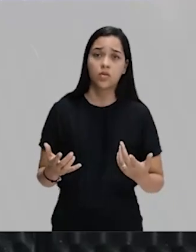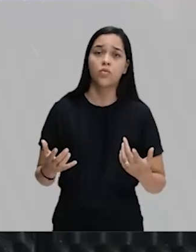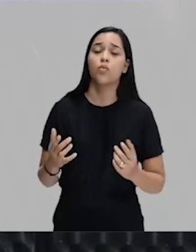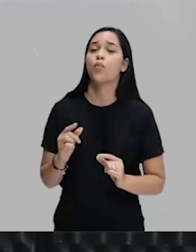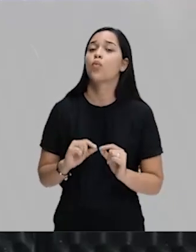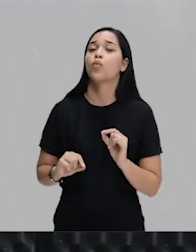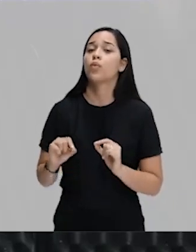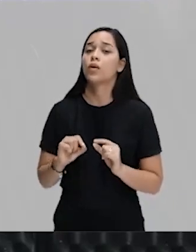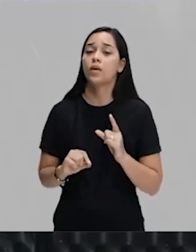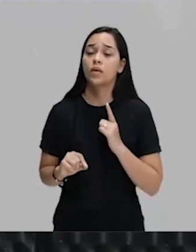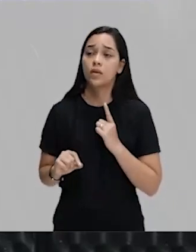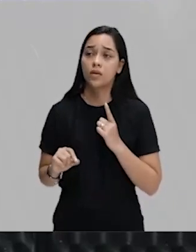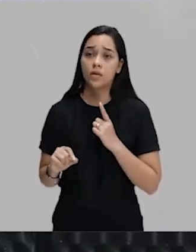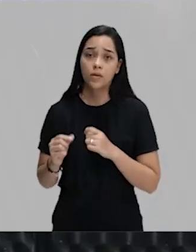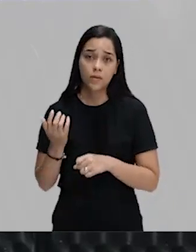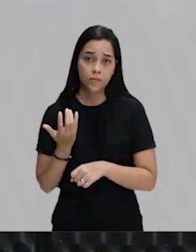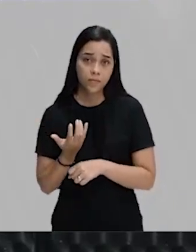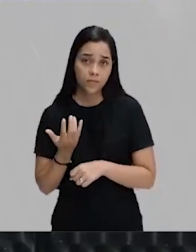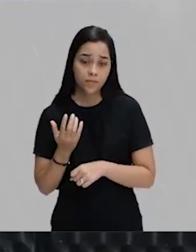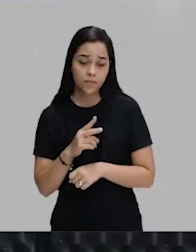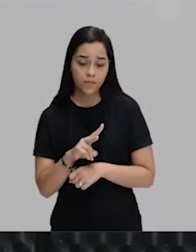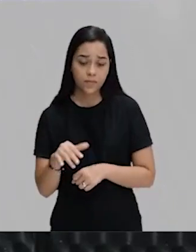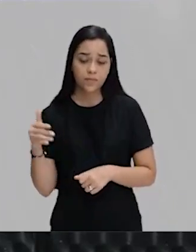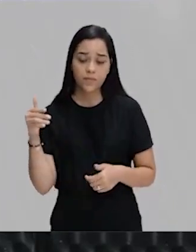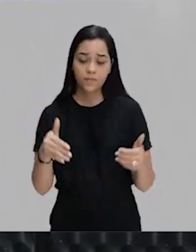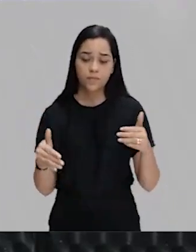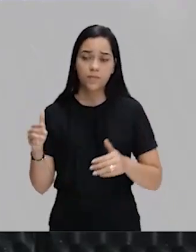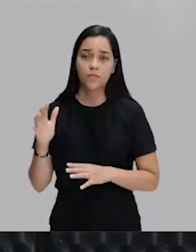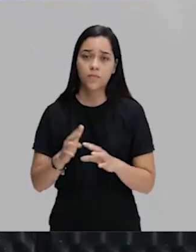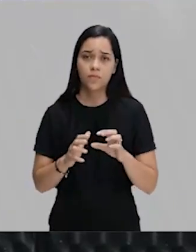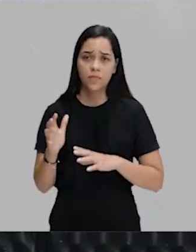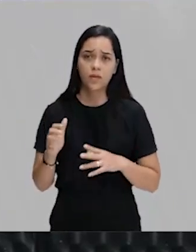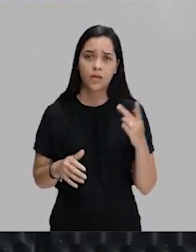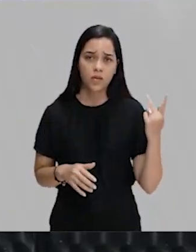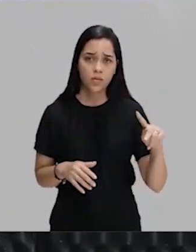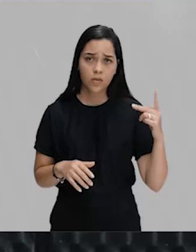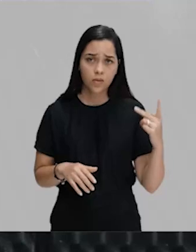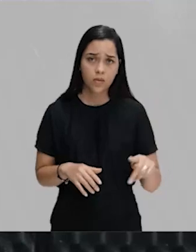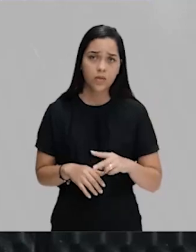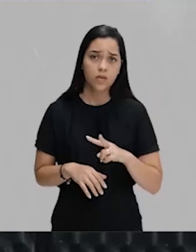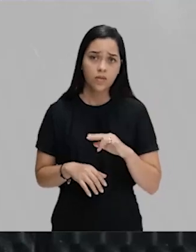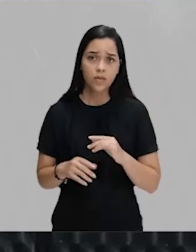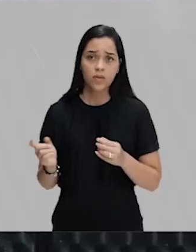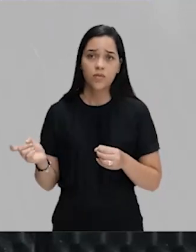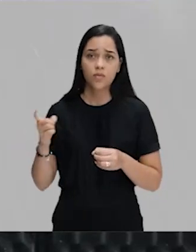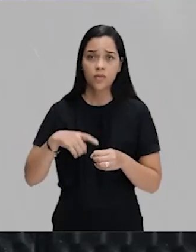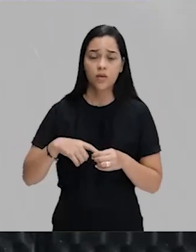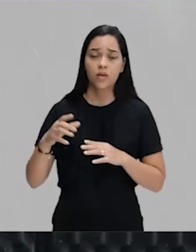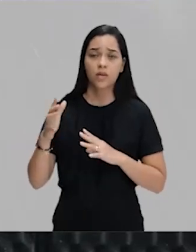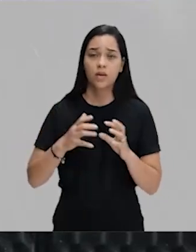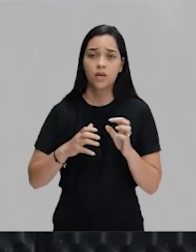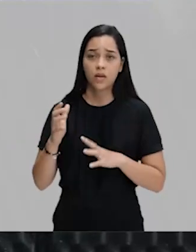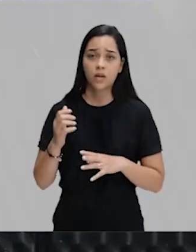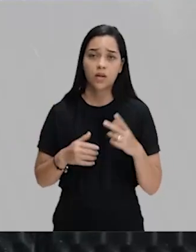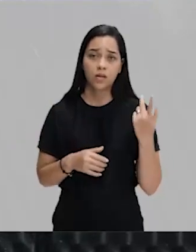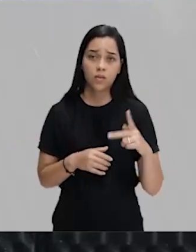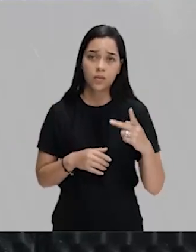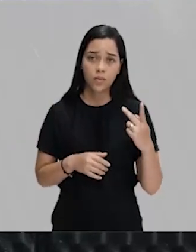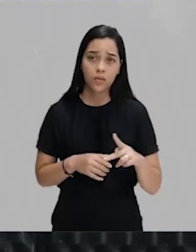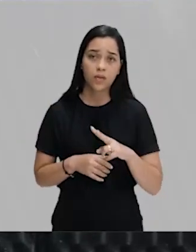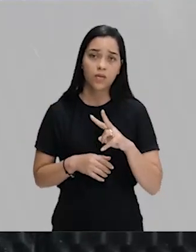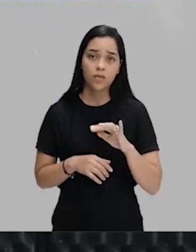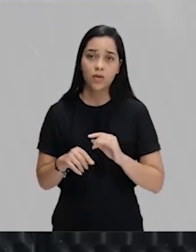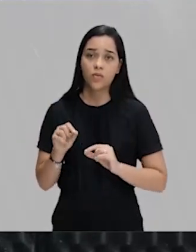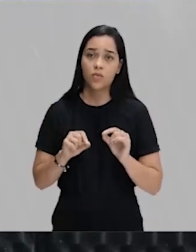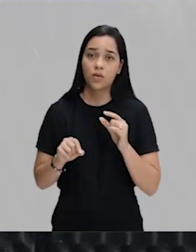militares brasileiros do Exército, que participaram da Guerra do Paraguai, quando eles retornam da Guerra do Paraguai, eles retornam